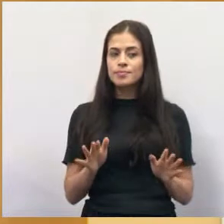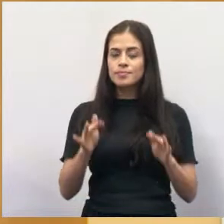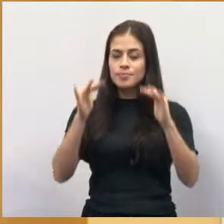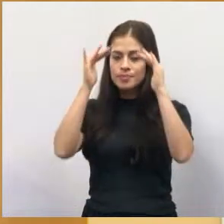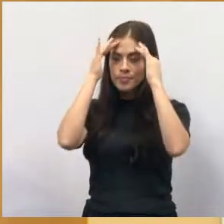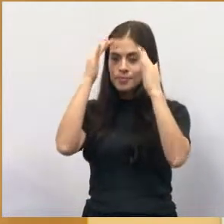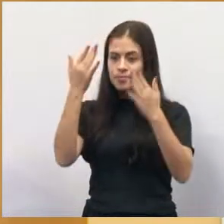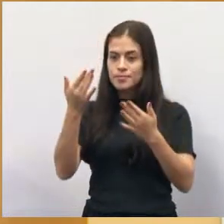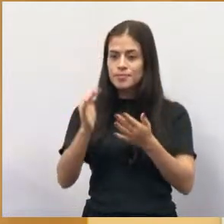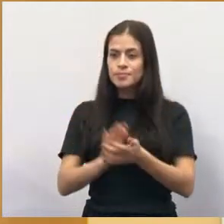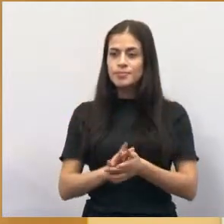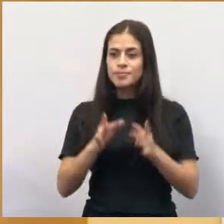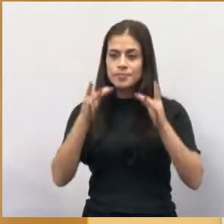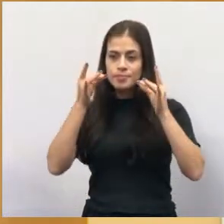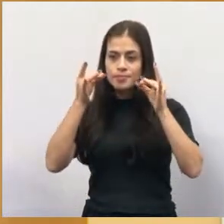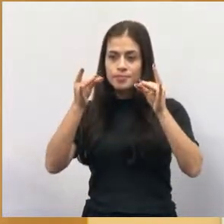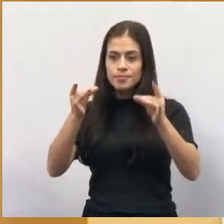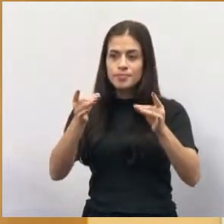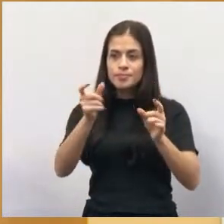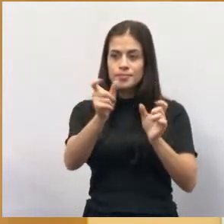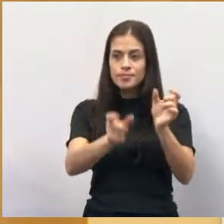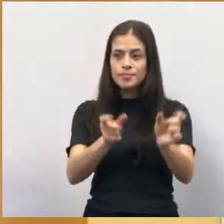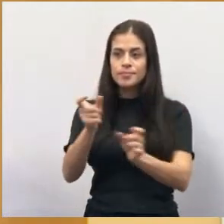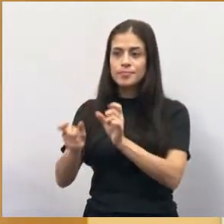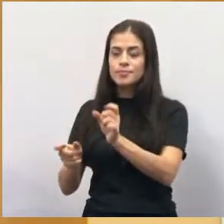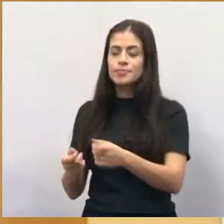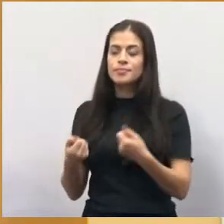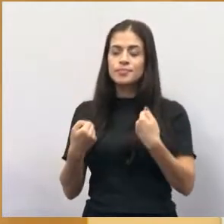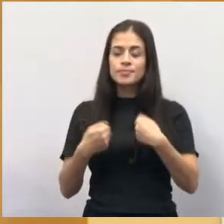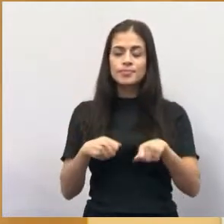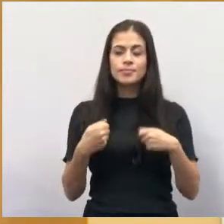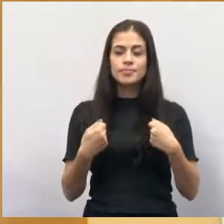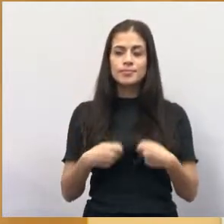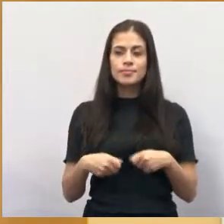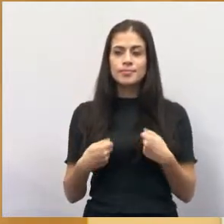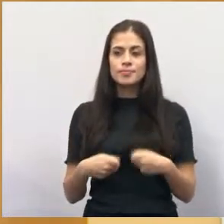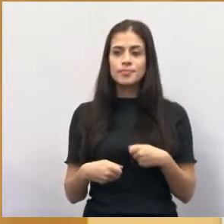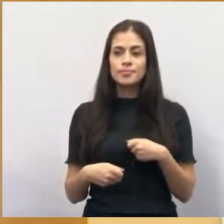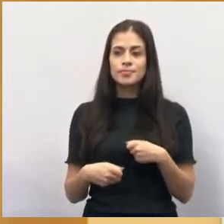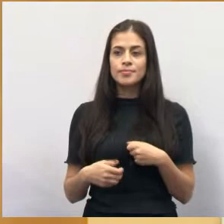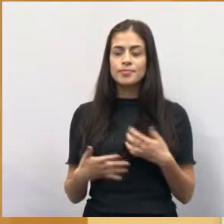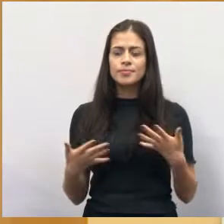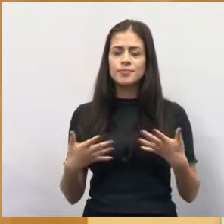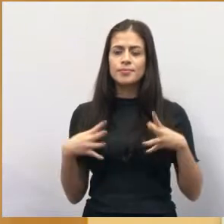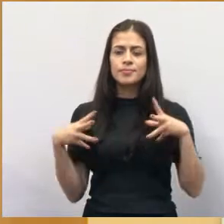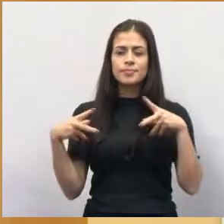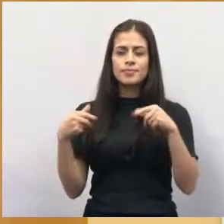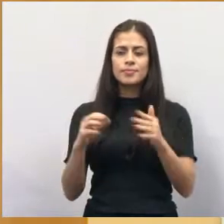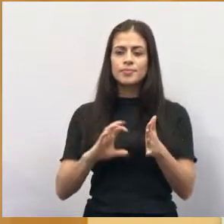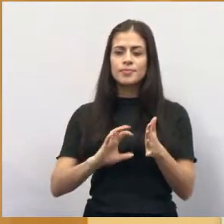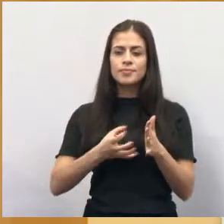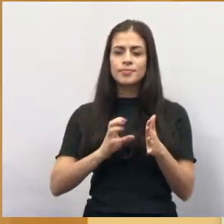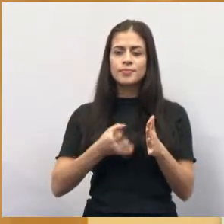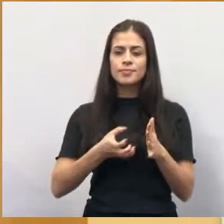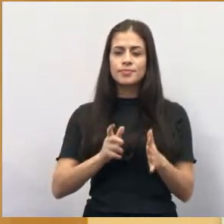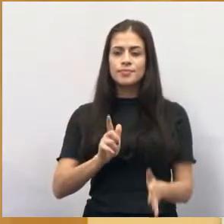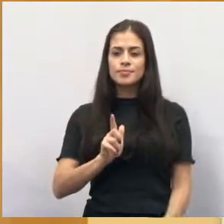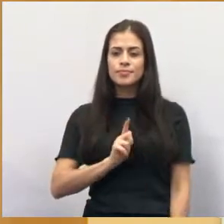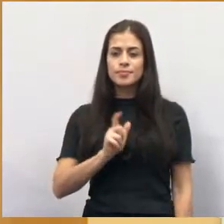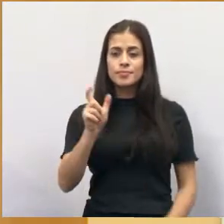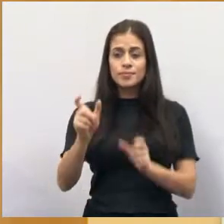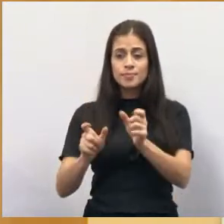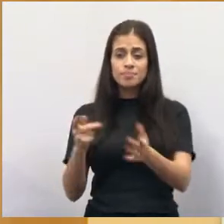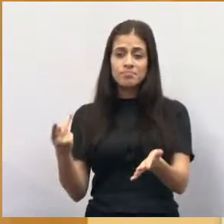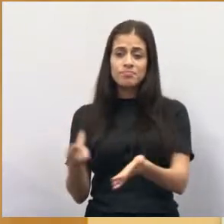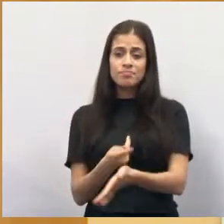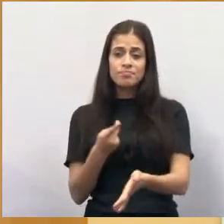com uma atenção especial daqueles que mais precisam. Agora, todos os partidos têm pessoas que erraram e